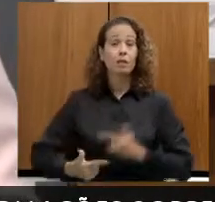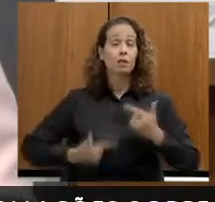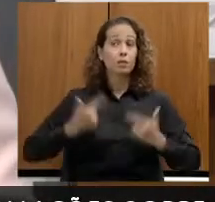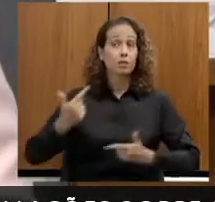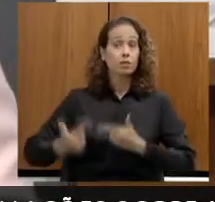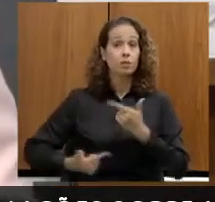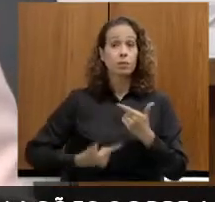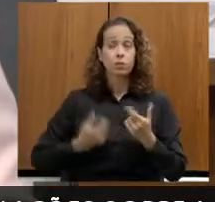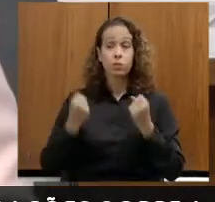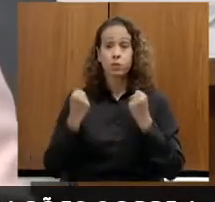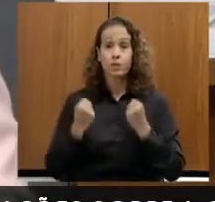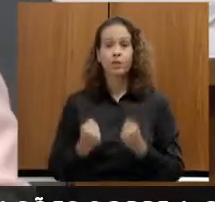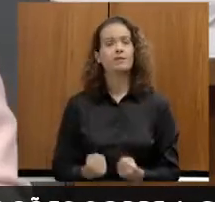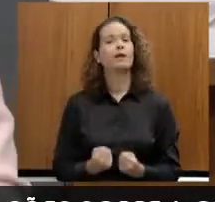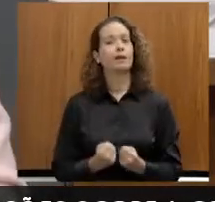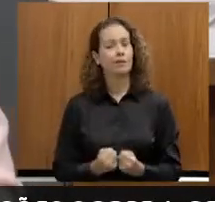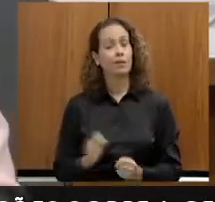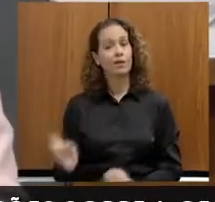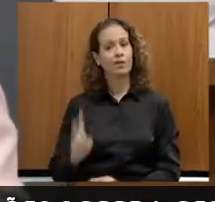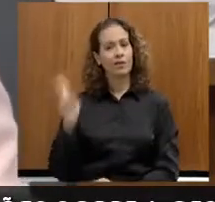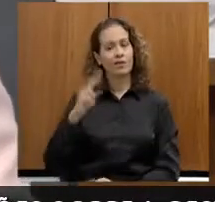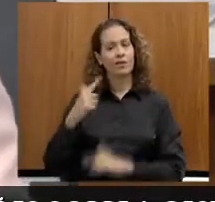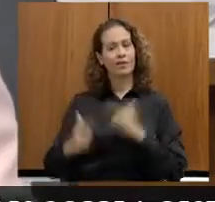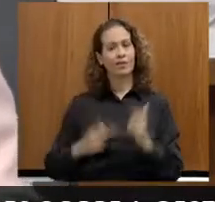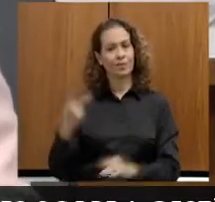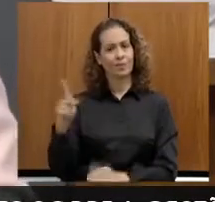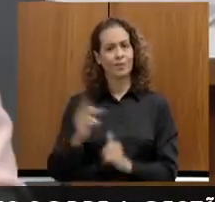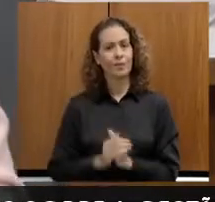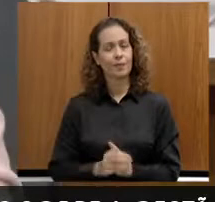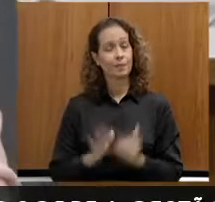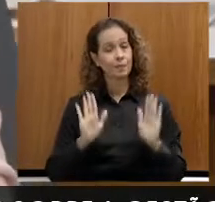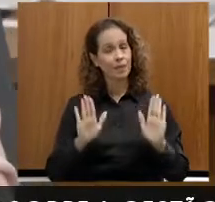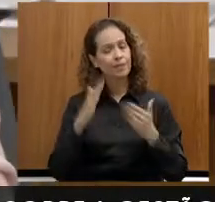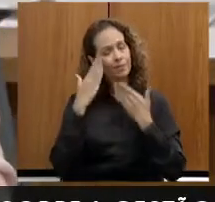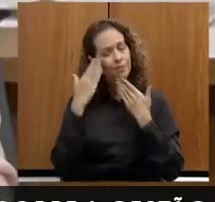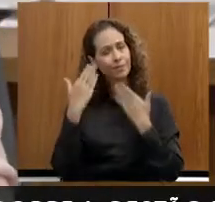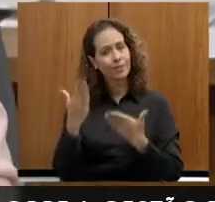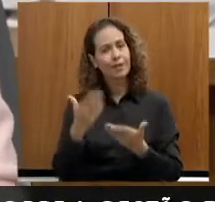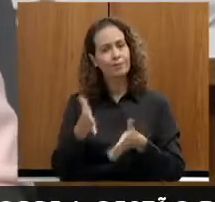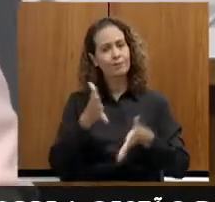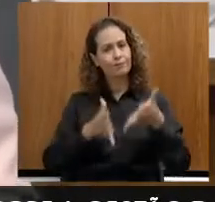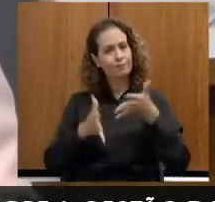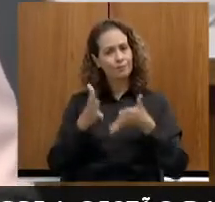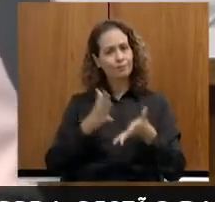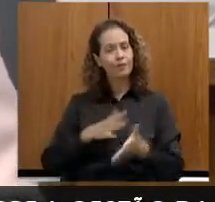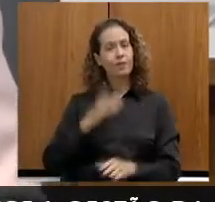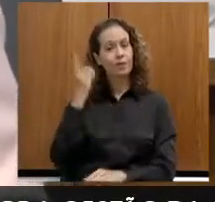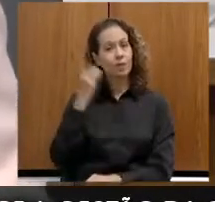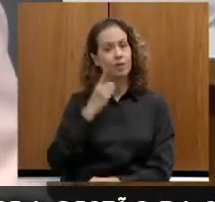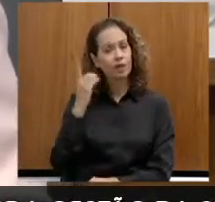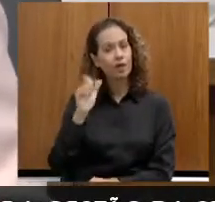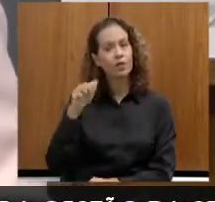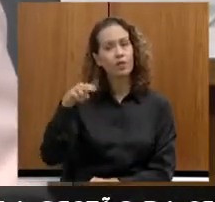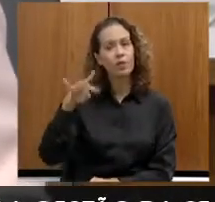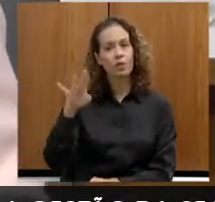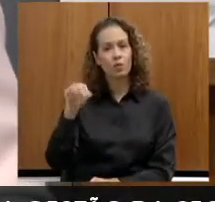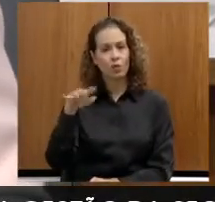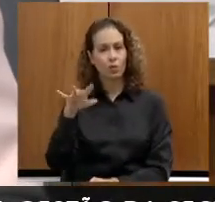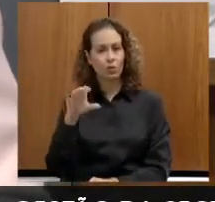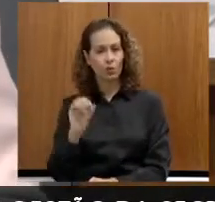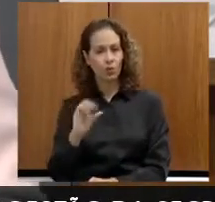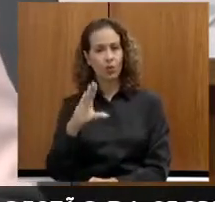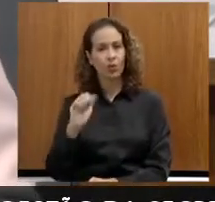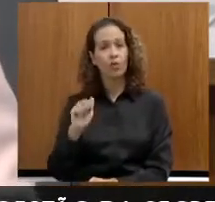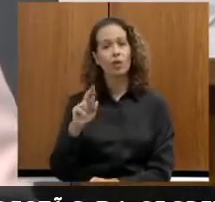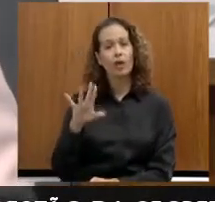valorização do trabalho dela. Mas obrigada pelas palavras, deputado Antônio Carlos Arantes. Eu vou levar para